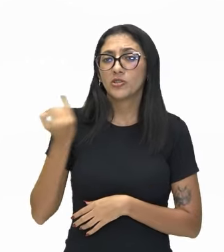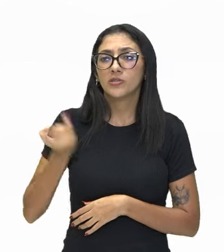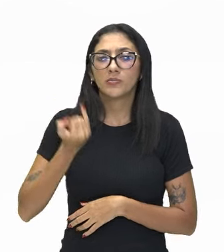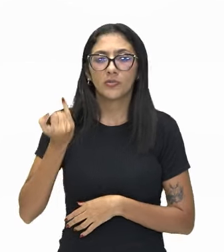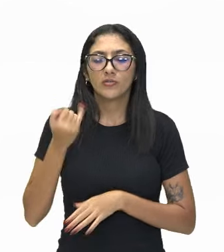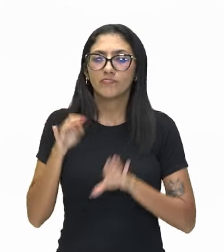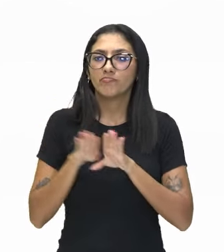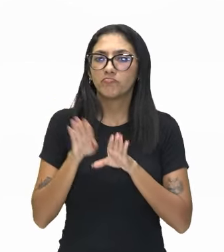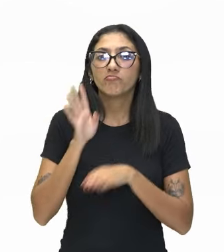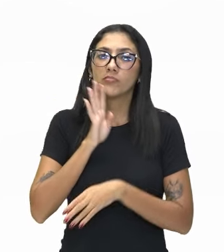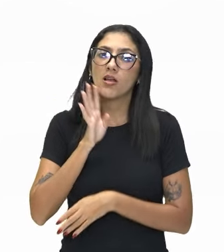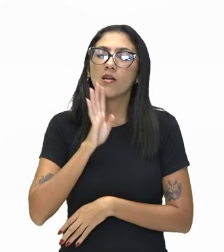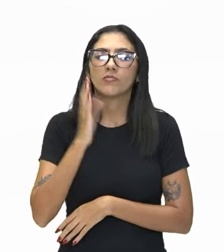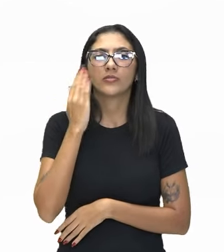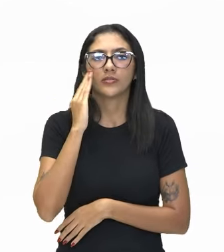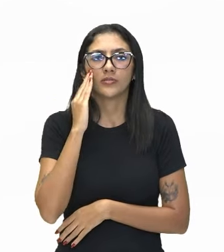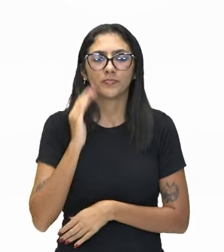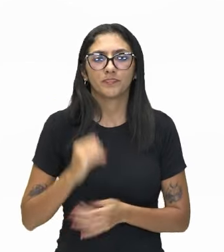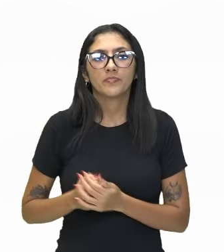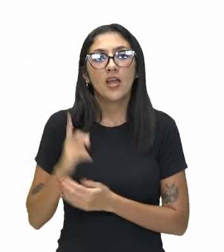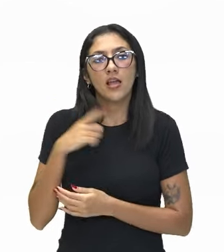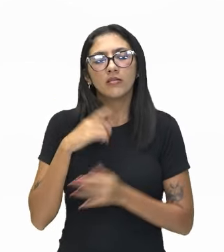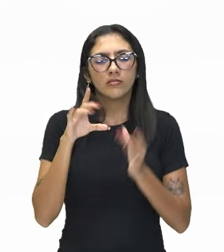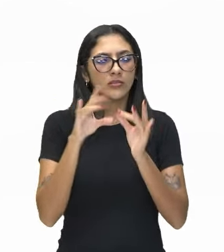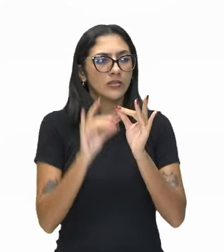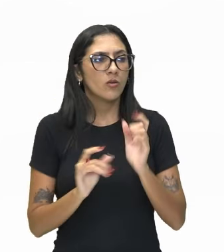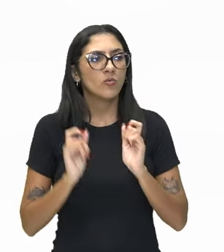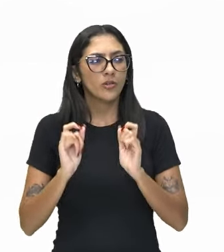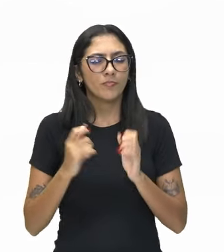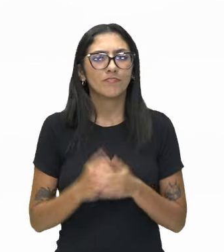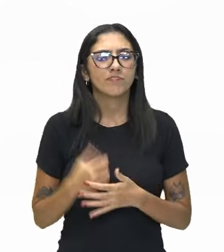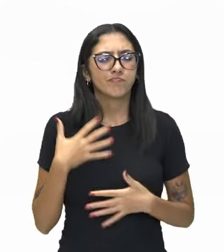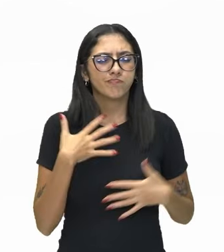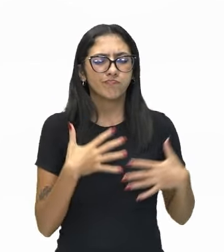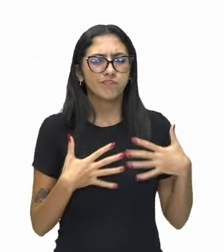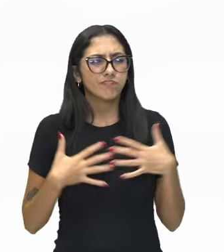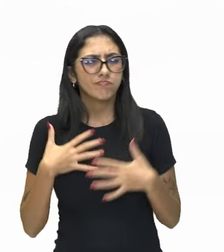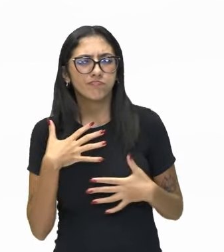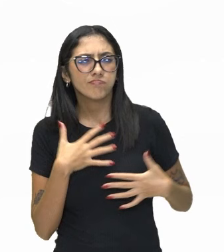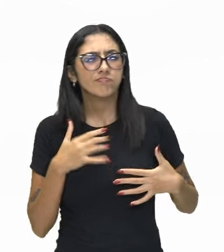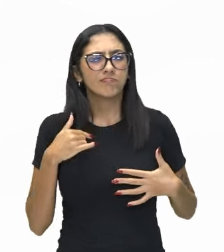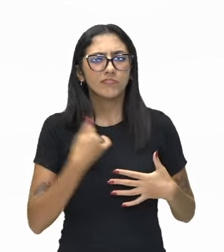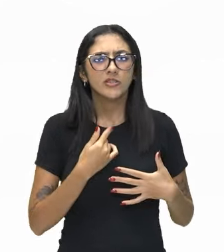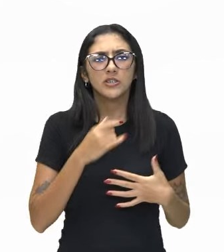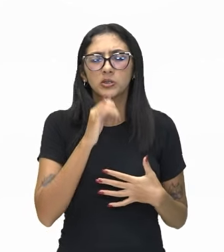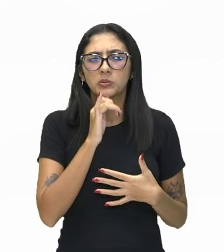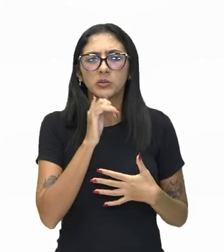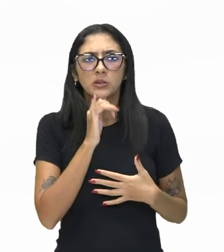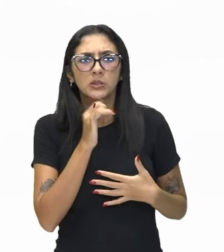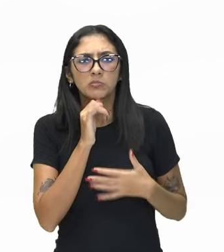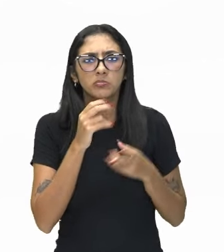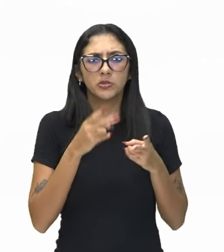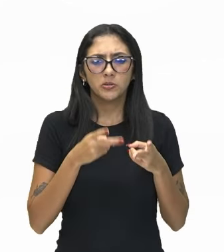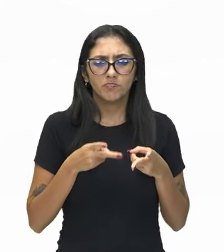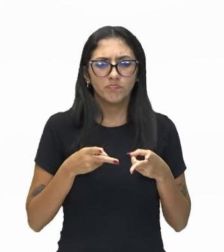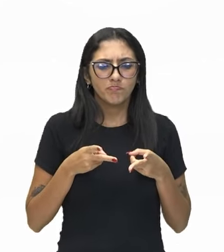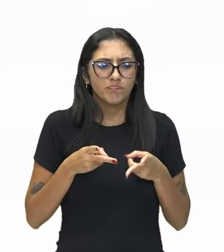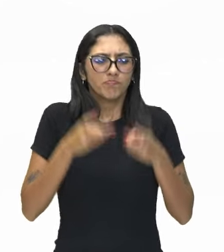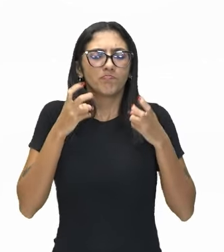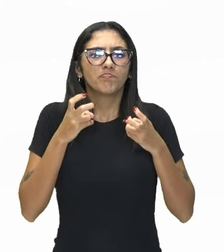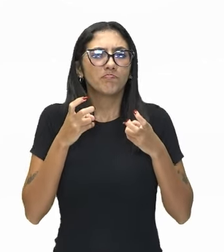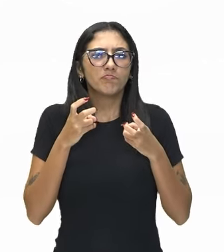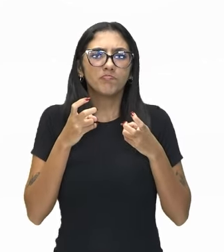muito bacana também, porque ele diz que a gente, a angústia nos leva a despertar de uma existência